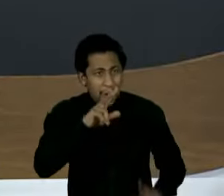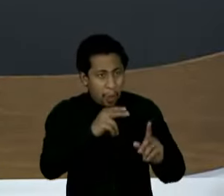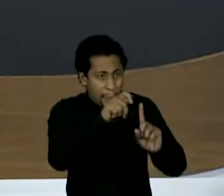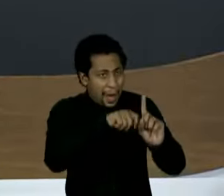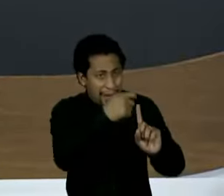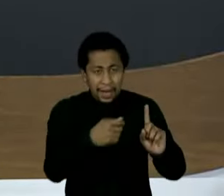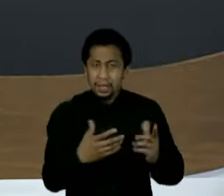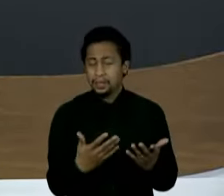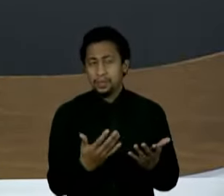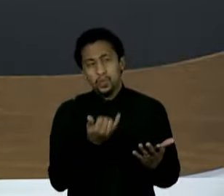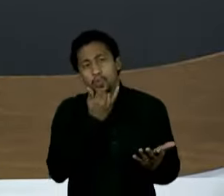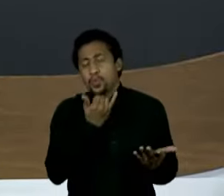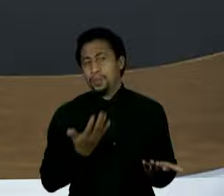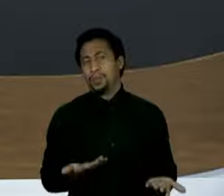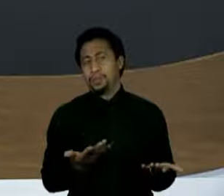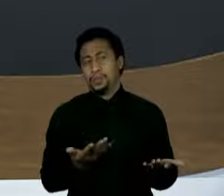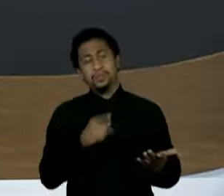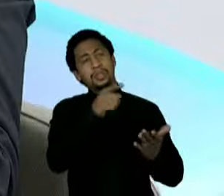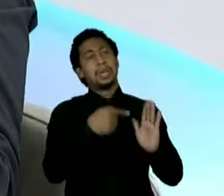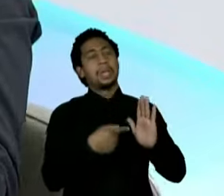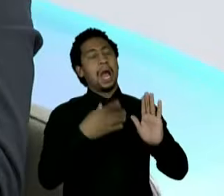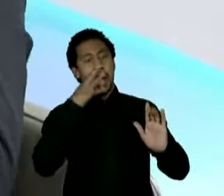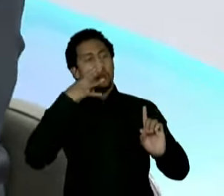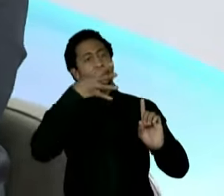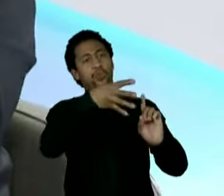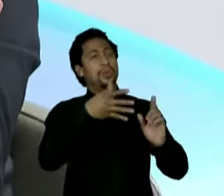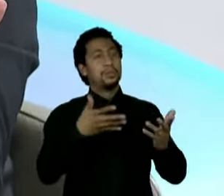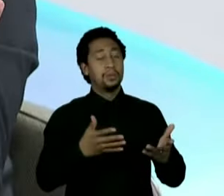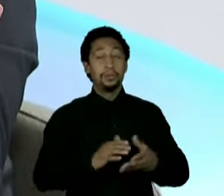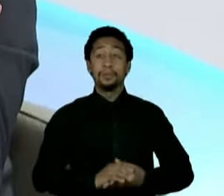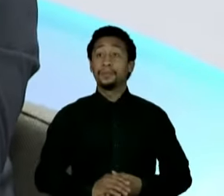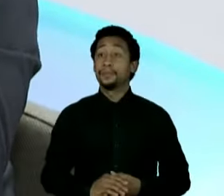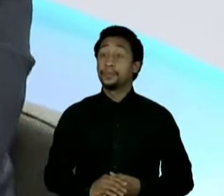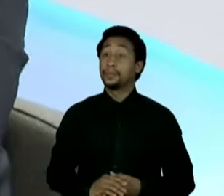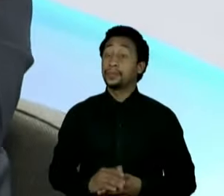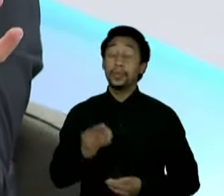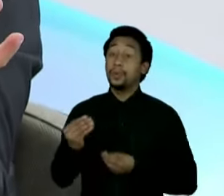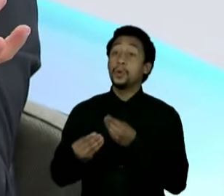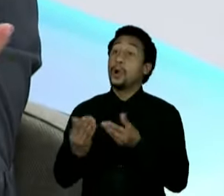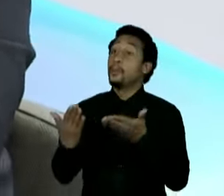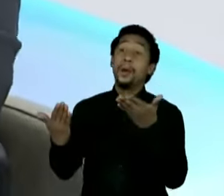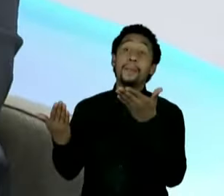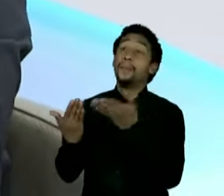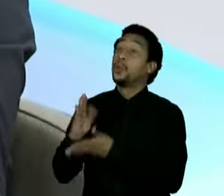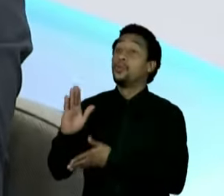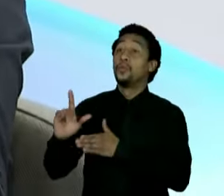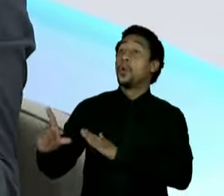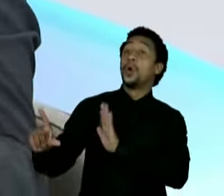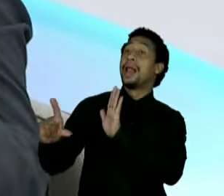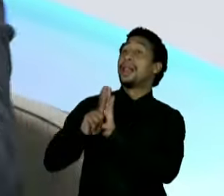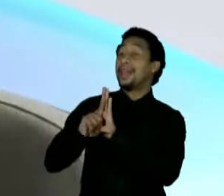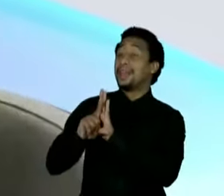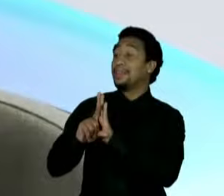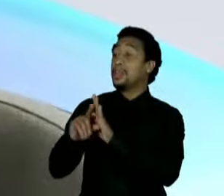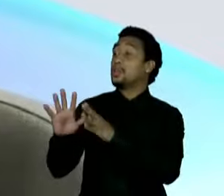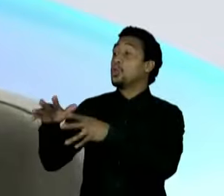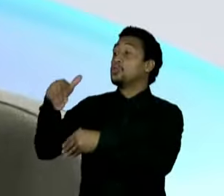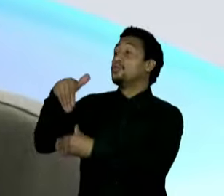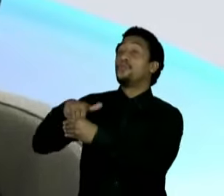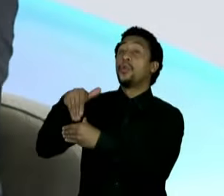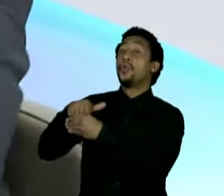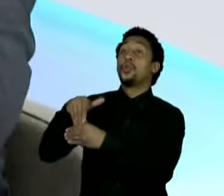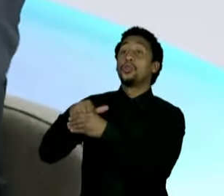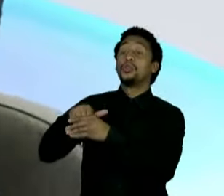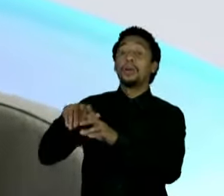classificação subjetiva para um... Estou como é que você acha que aprovaram uma lei com todos os votos e ninguém foi contrário? Não teve